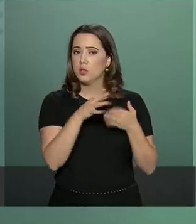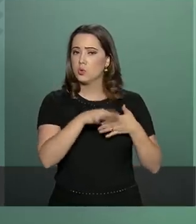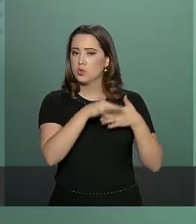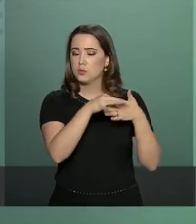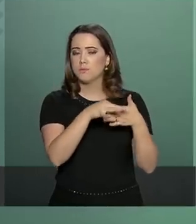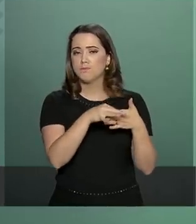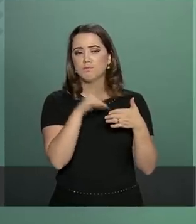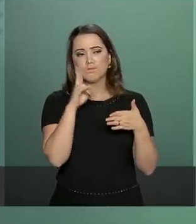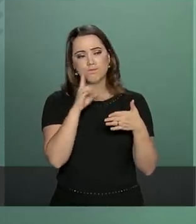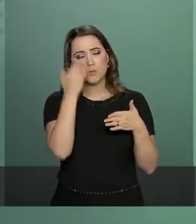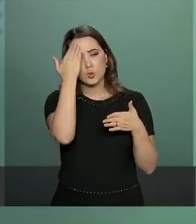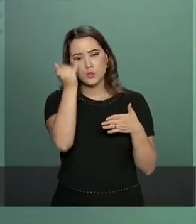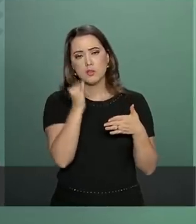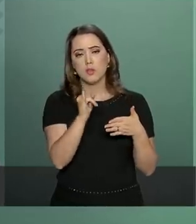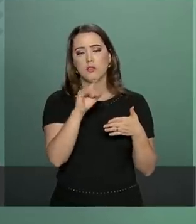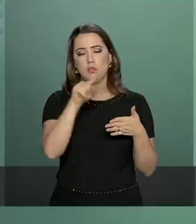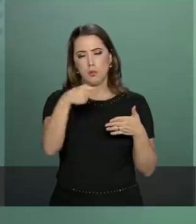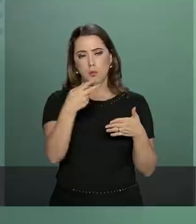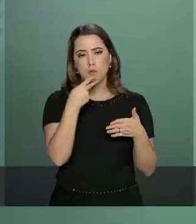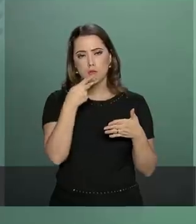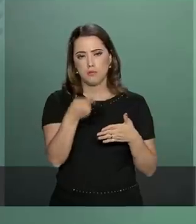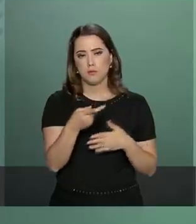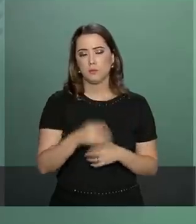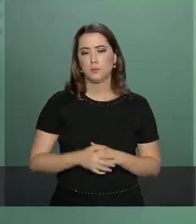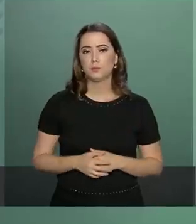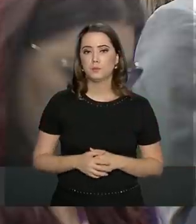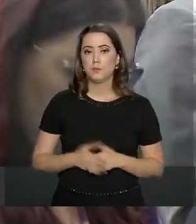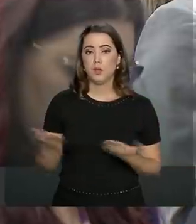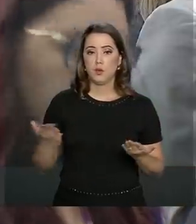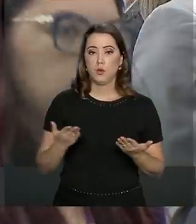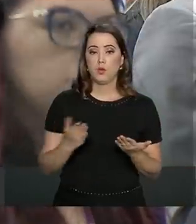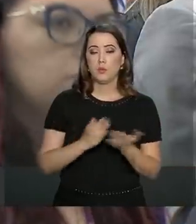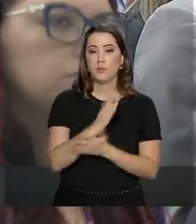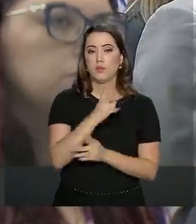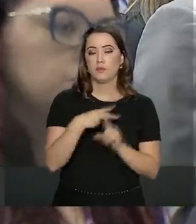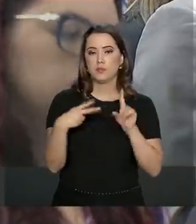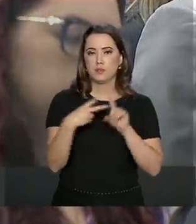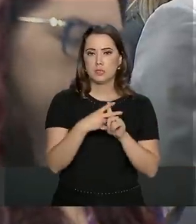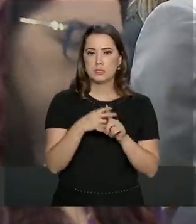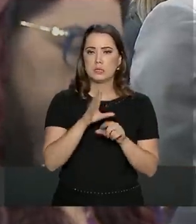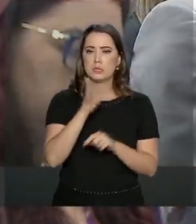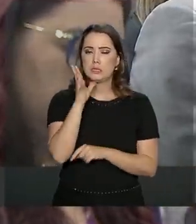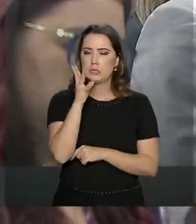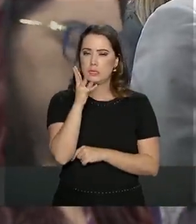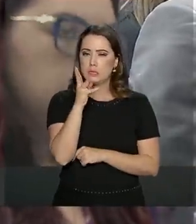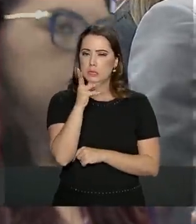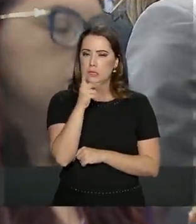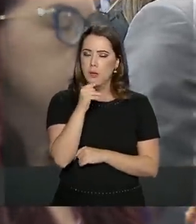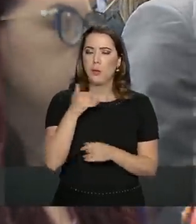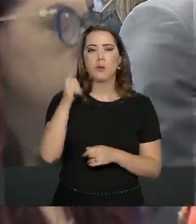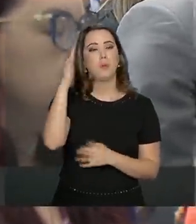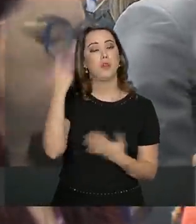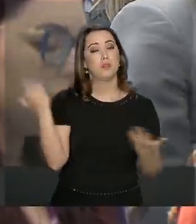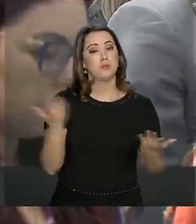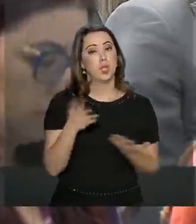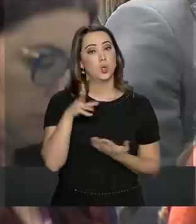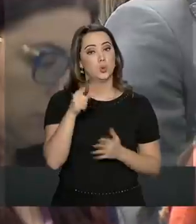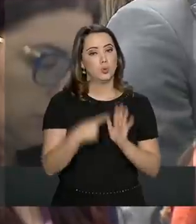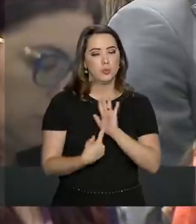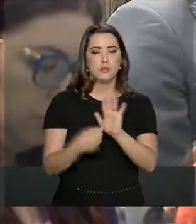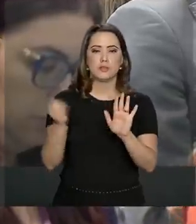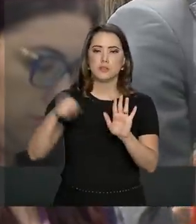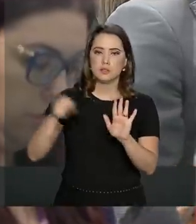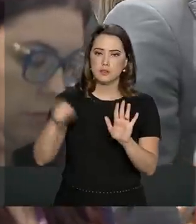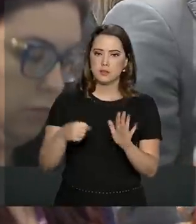pesquisa na agenda e te adianto a reforma agora vai demorar mais um pouco tudo indica que sim o governo está